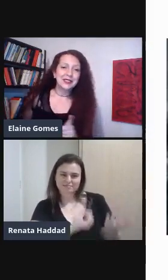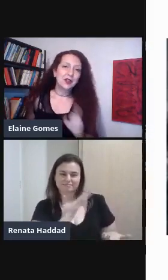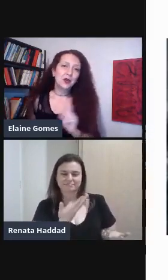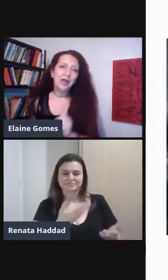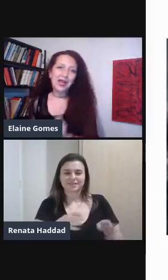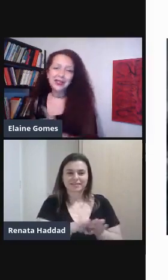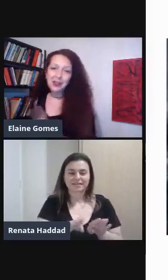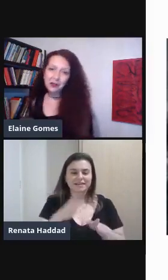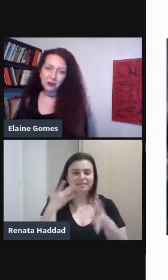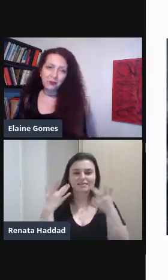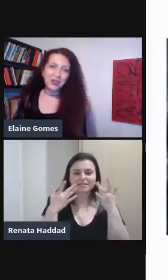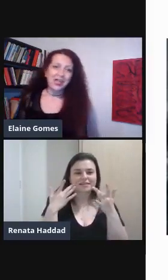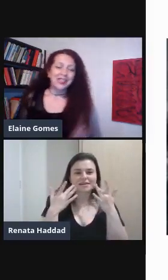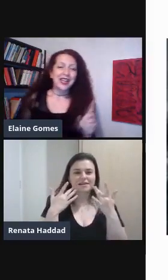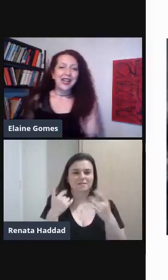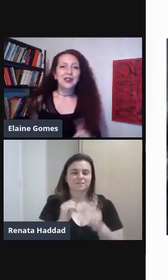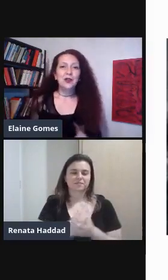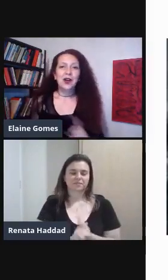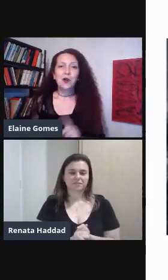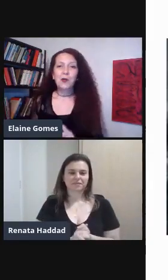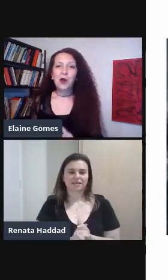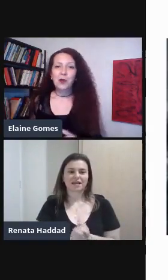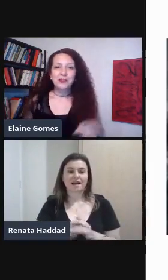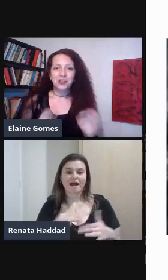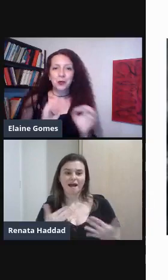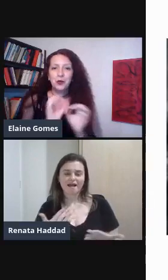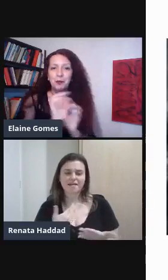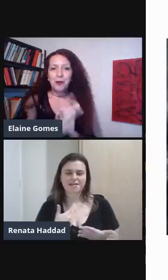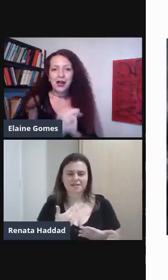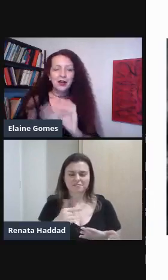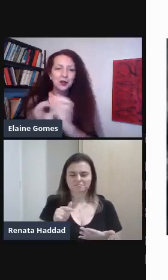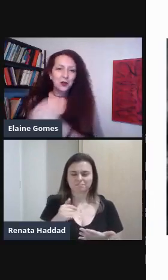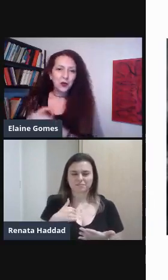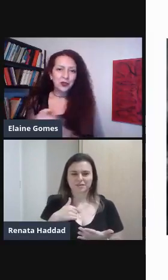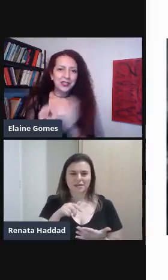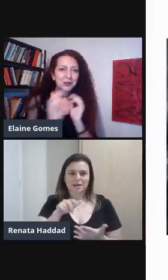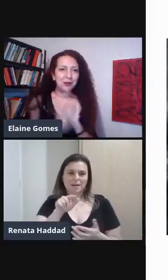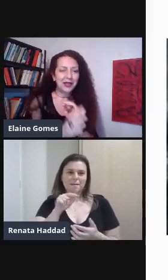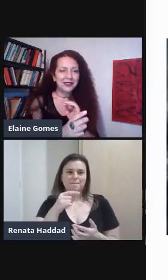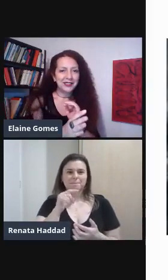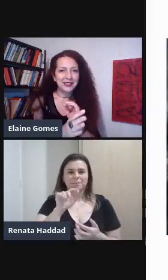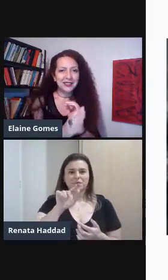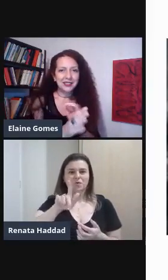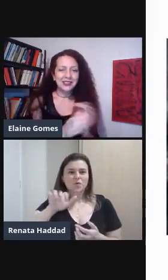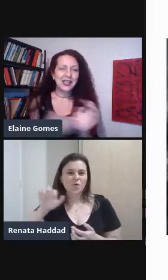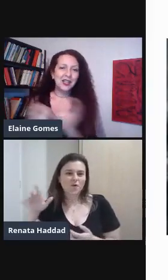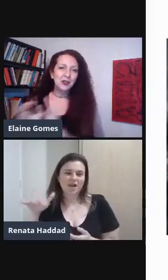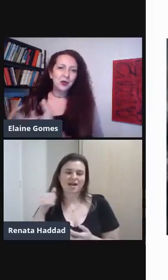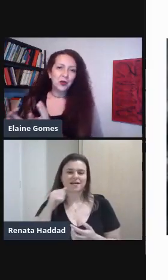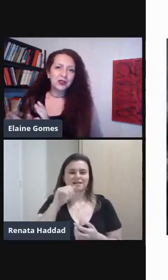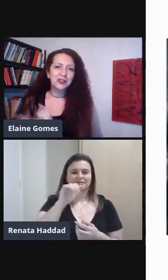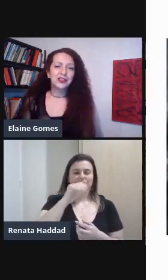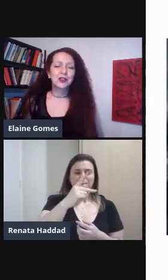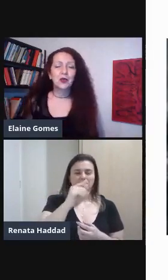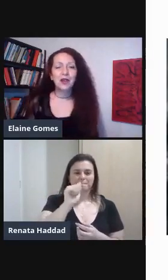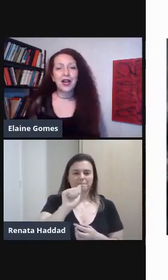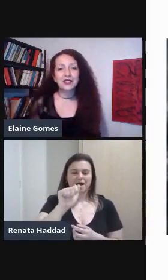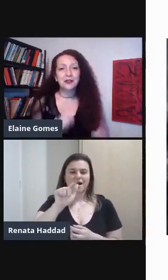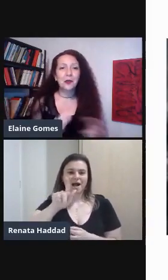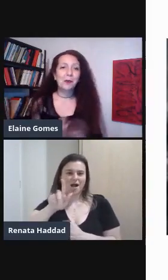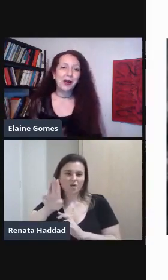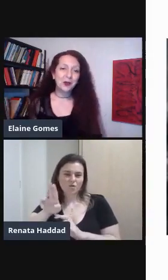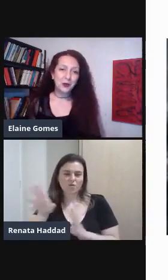Patrícia Goulart Galvão E aí o Raul Bop Chamou Pagu De Patrícia E aí o Gu De